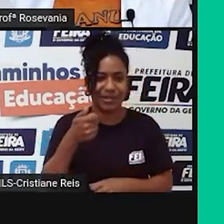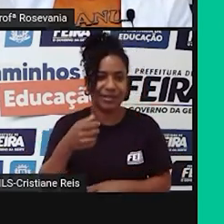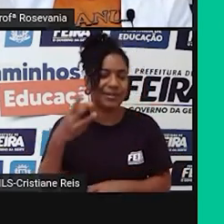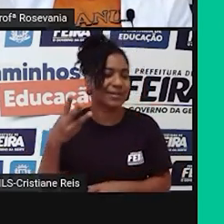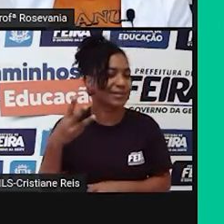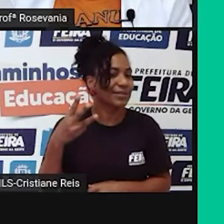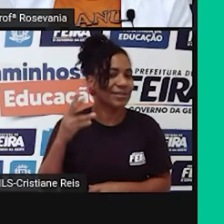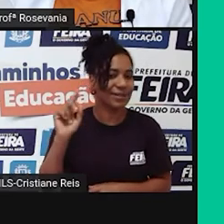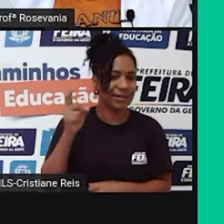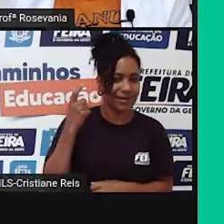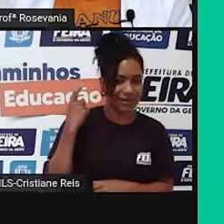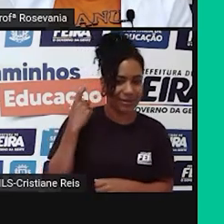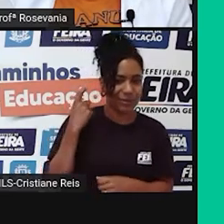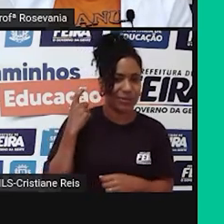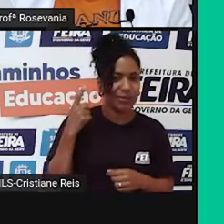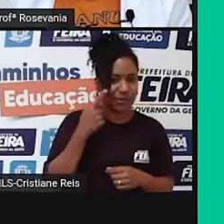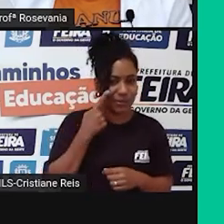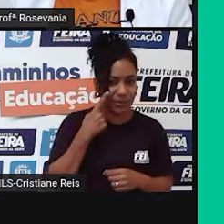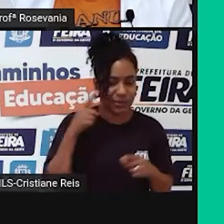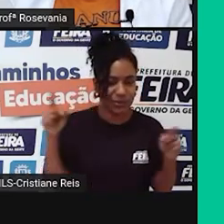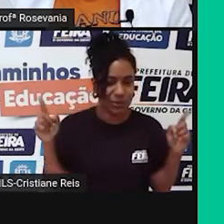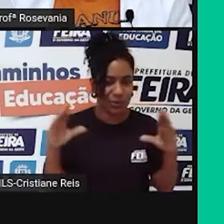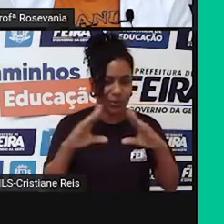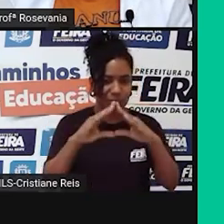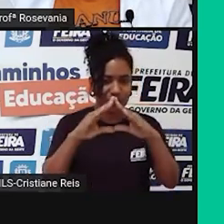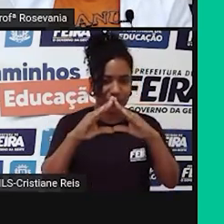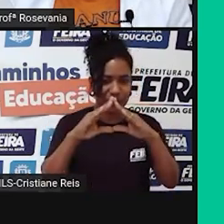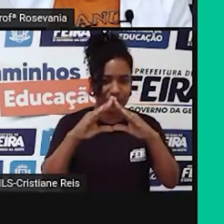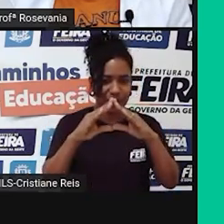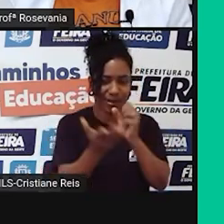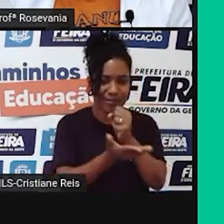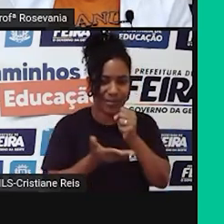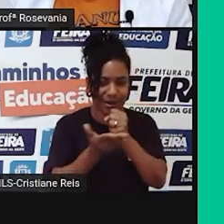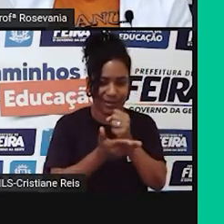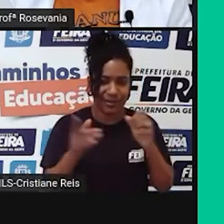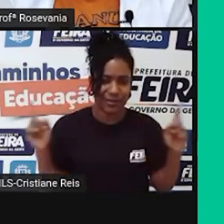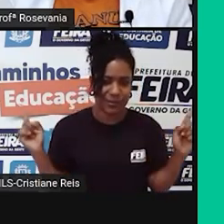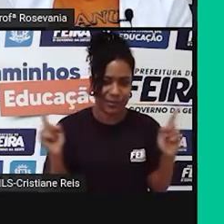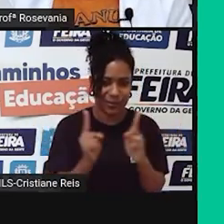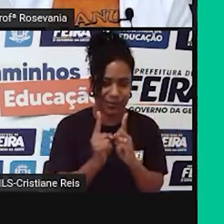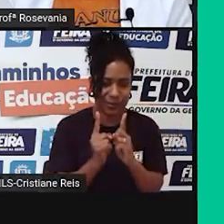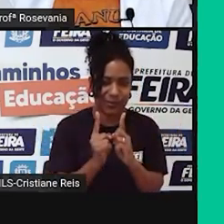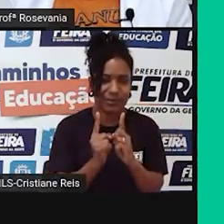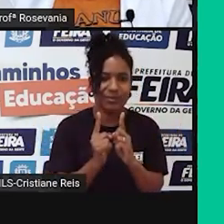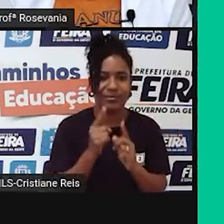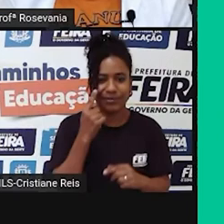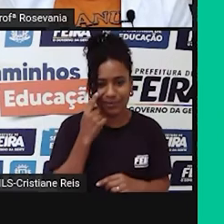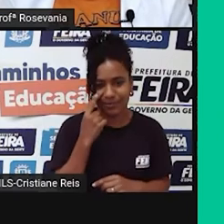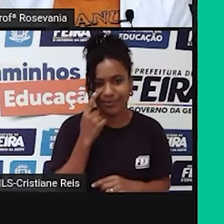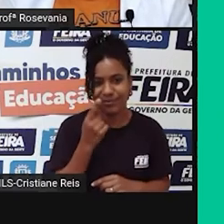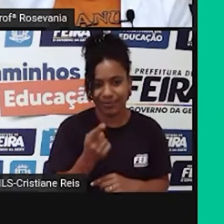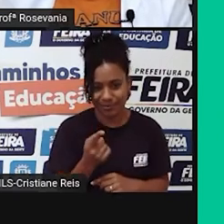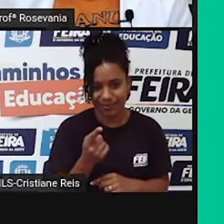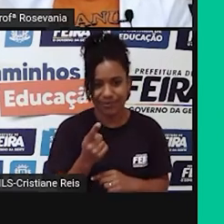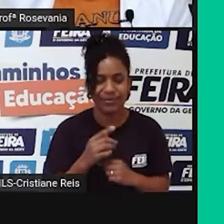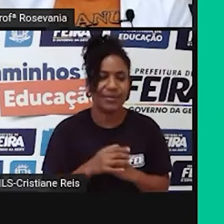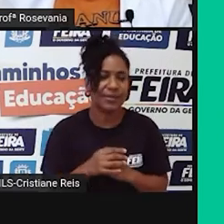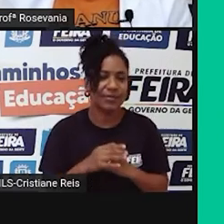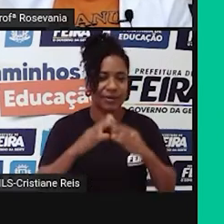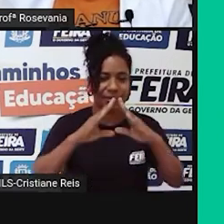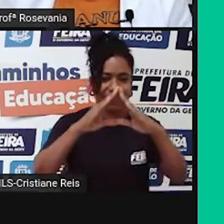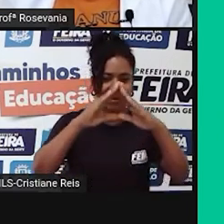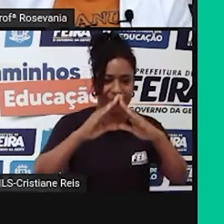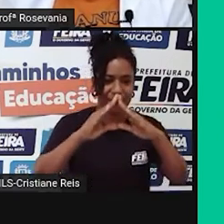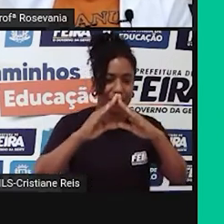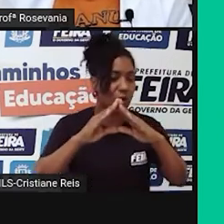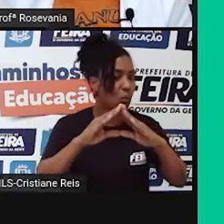como já houve esse afunilamento aqui, é claro que a escala aqui, gente, é diferente das outras pirâmides, né, que